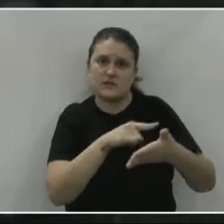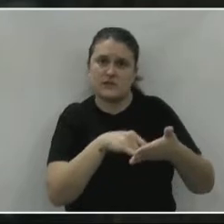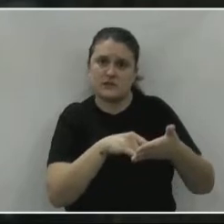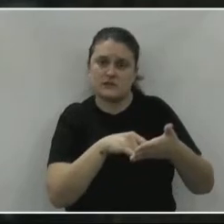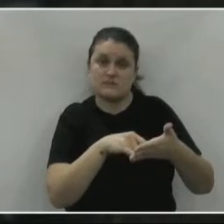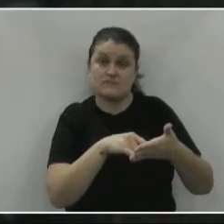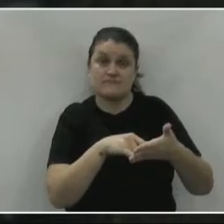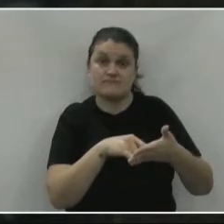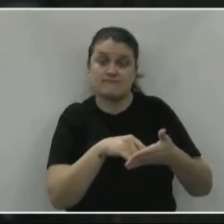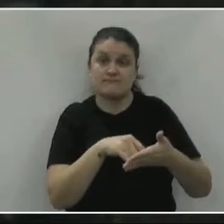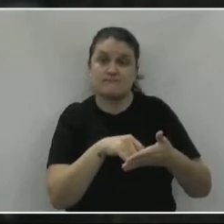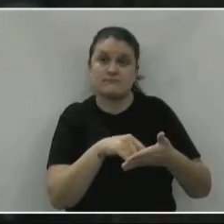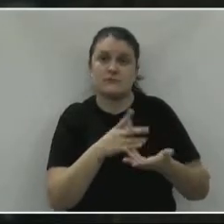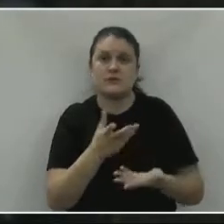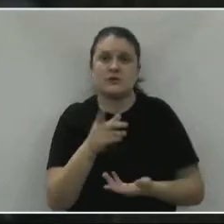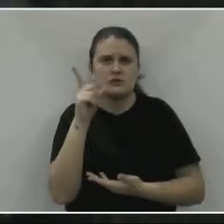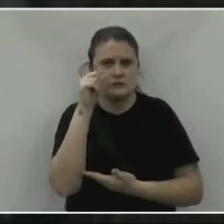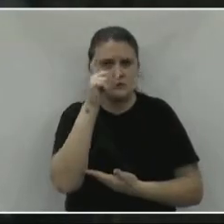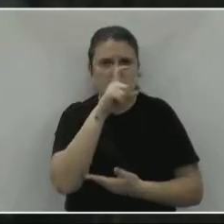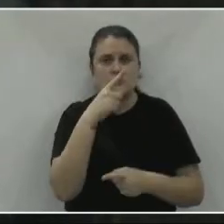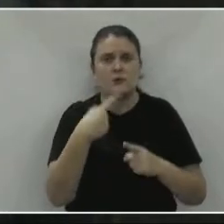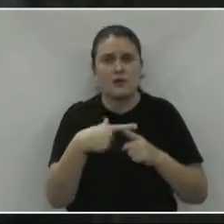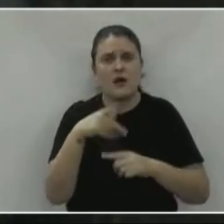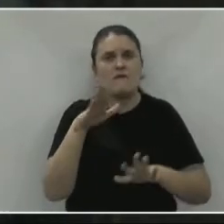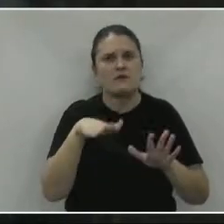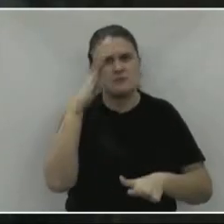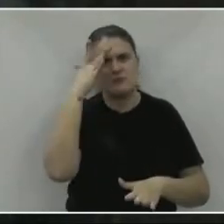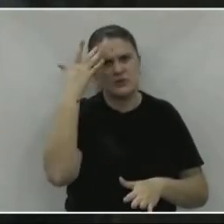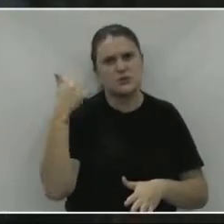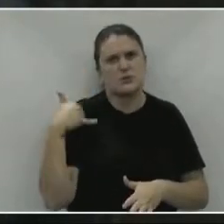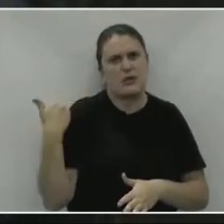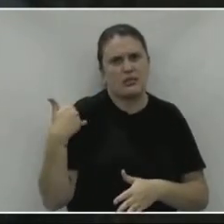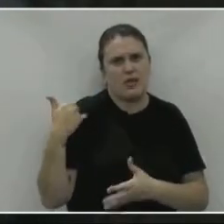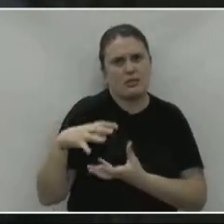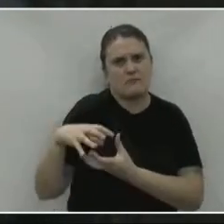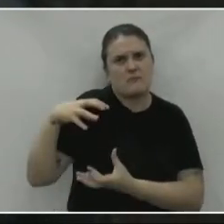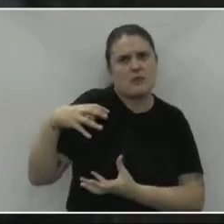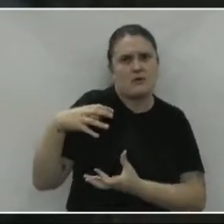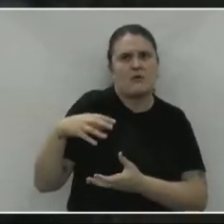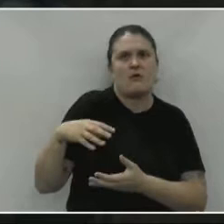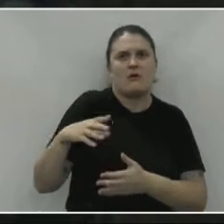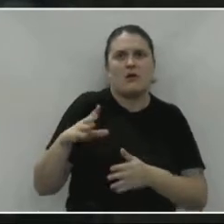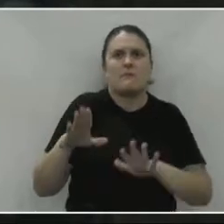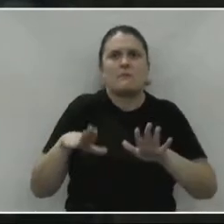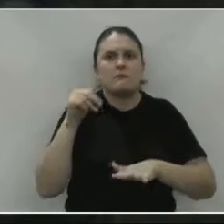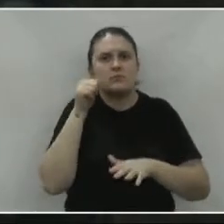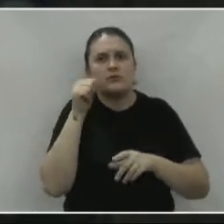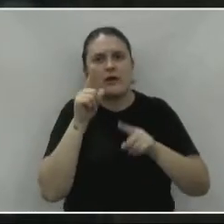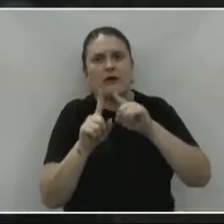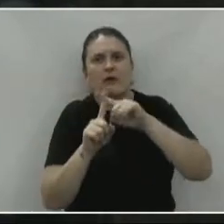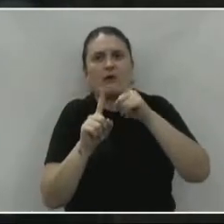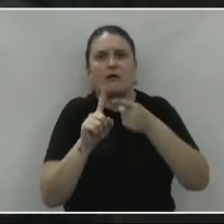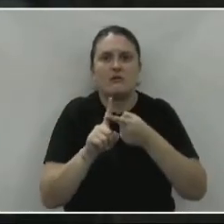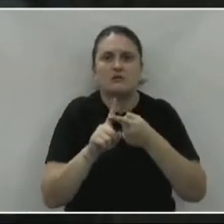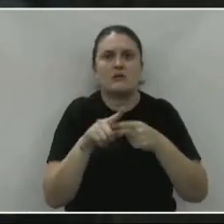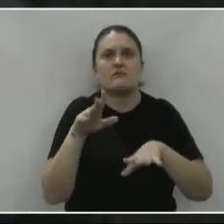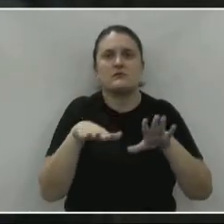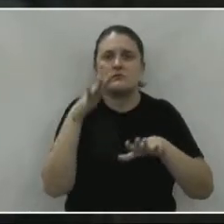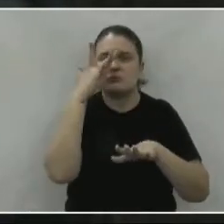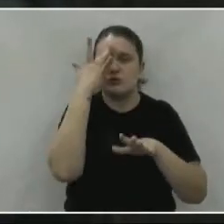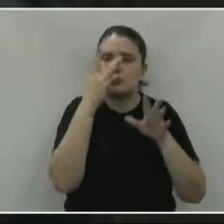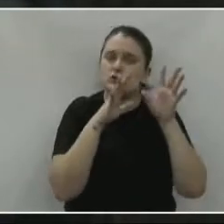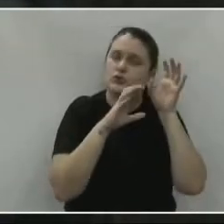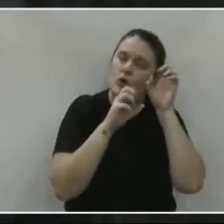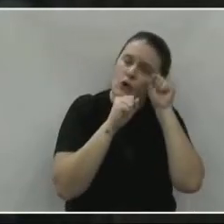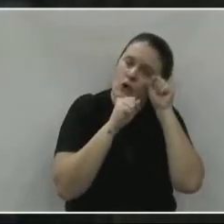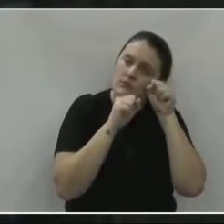ter um atendimento? Pessoas ali de idade, gestantes, pessoas ali que dormem ali